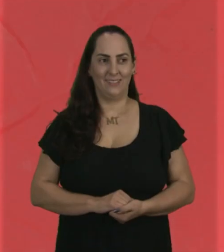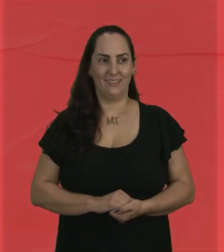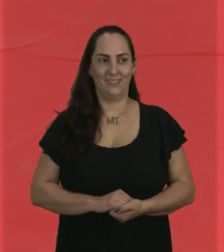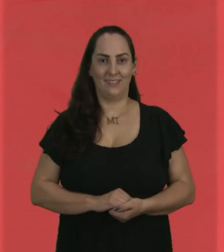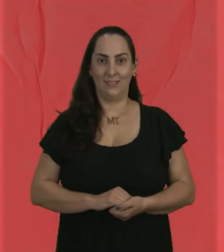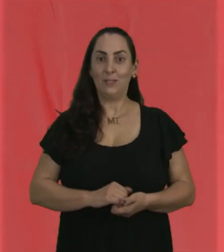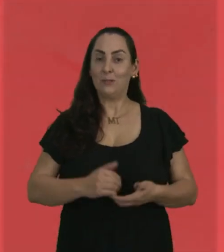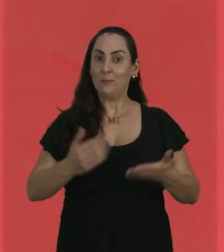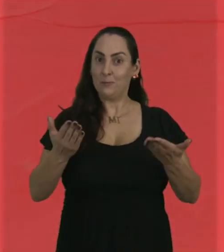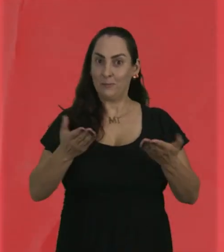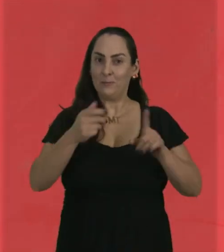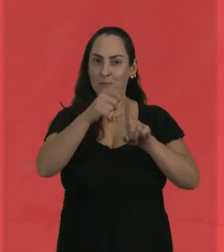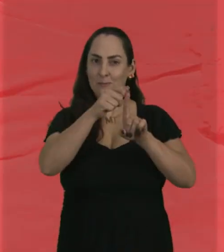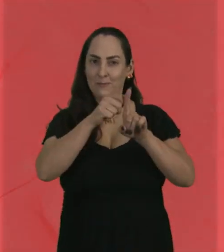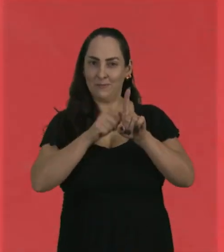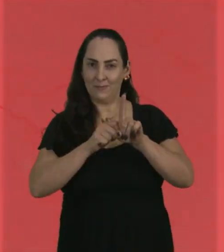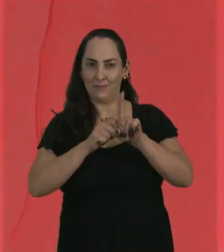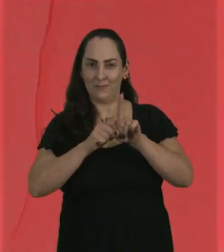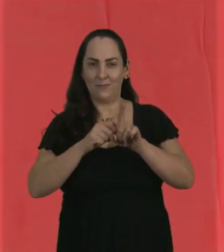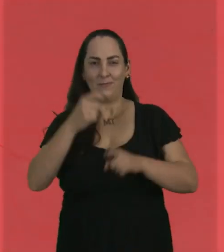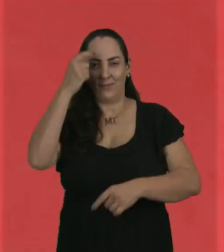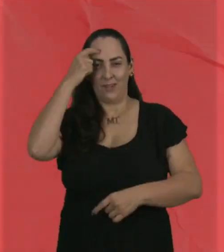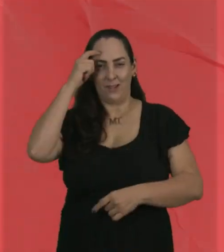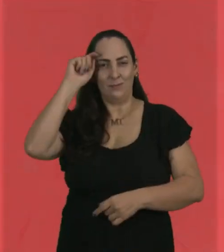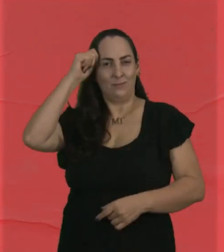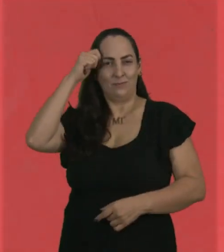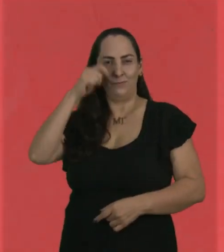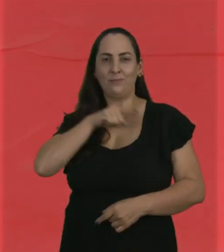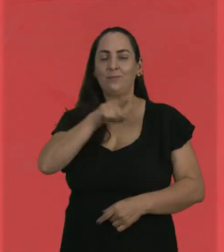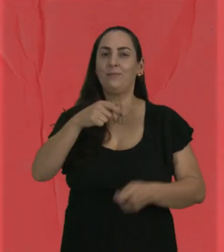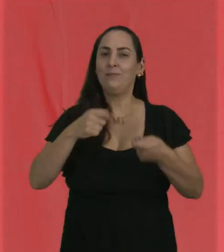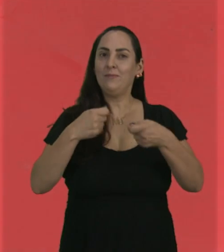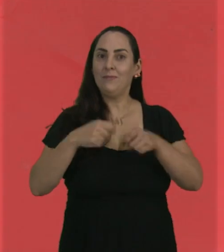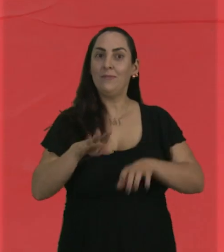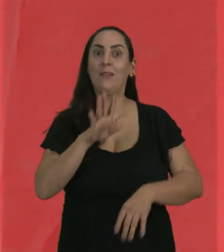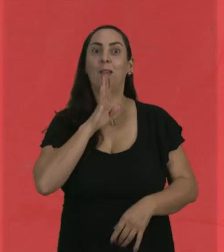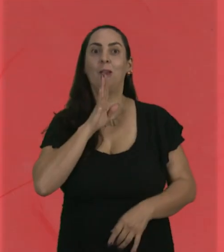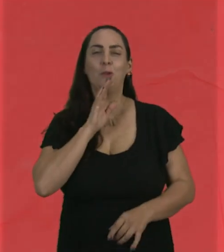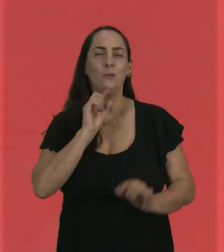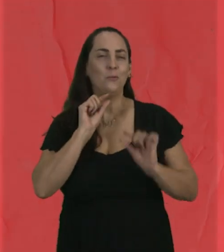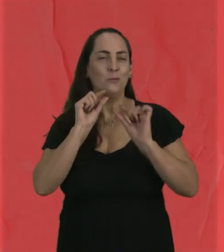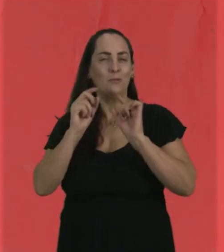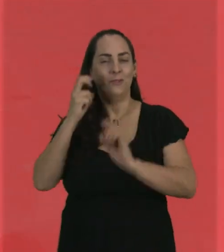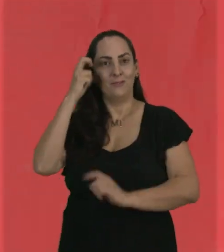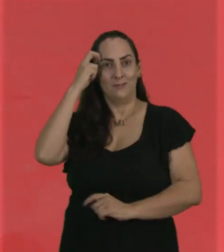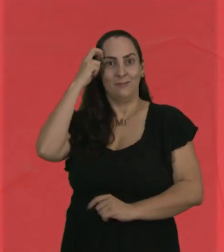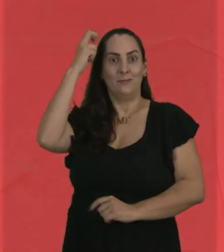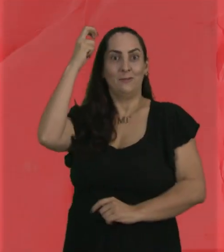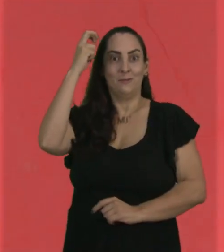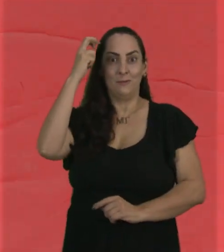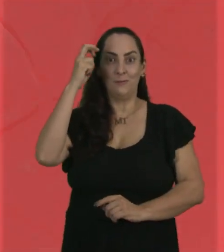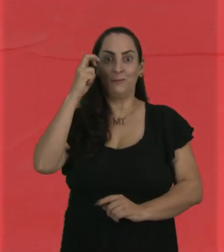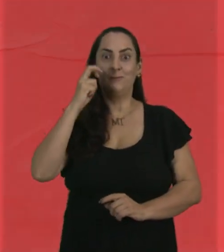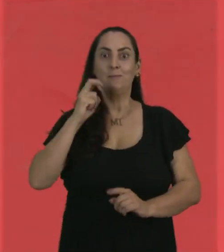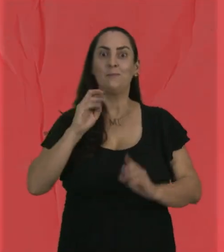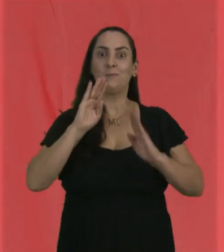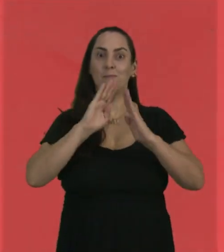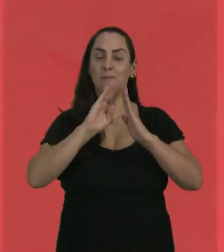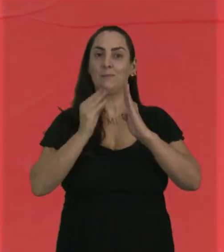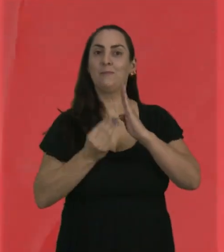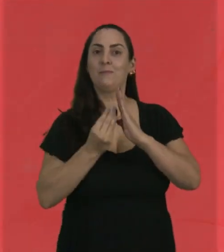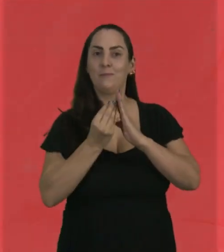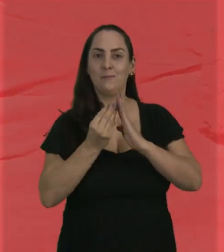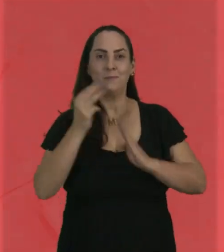Neste mês da consciência negra, que tal conhecer um pouquinho da cultura quilombola com a mestra dos saberes